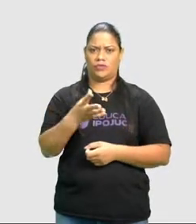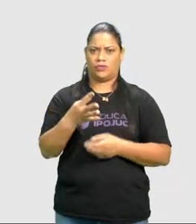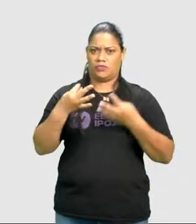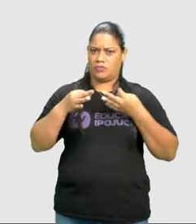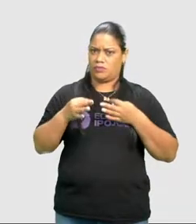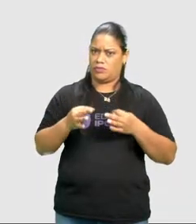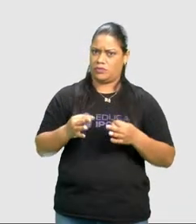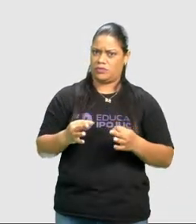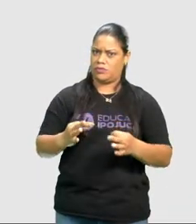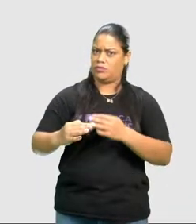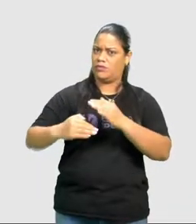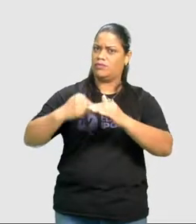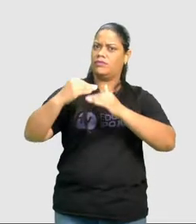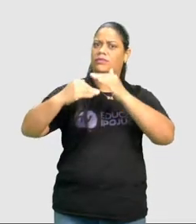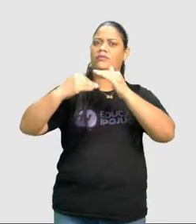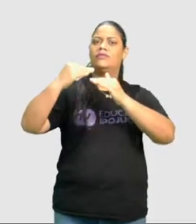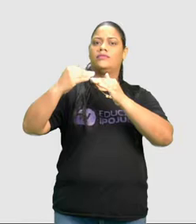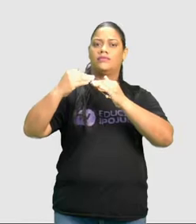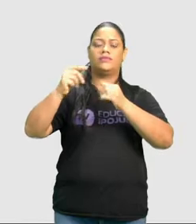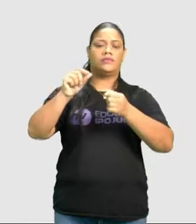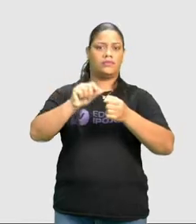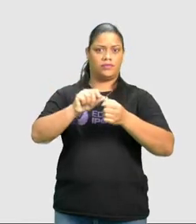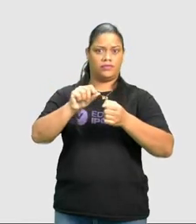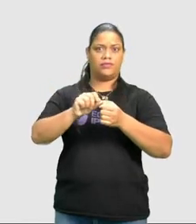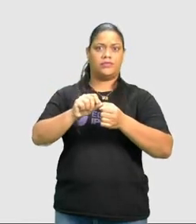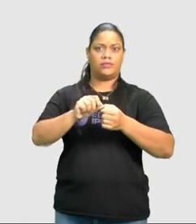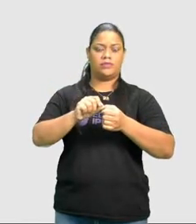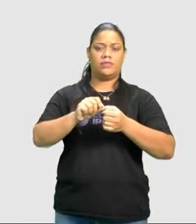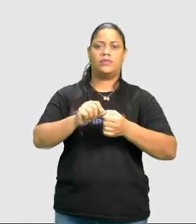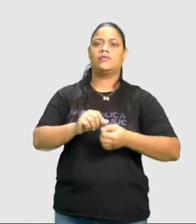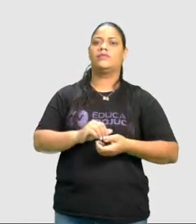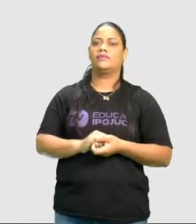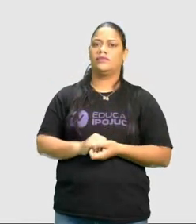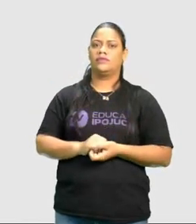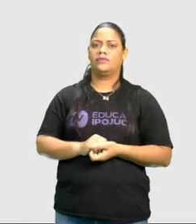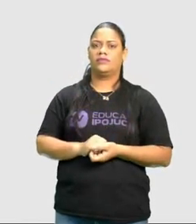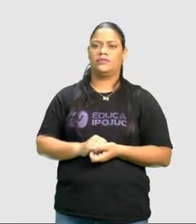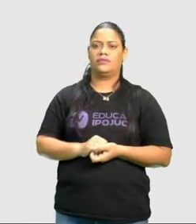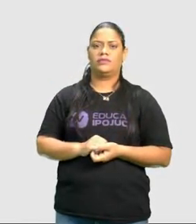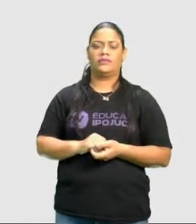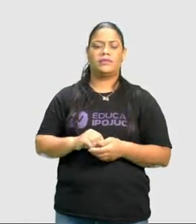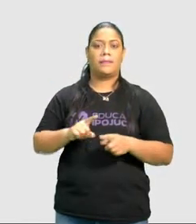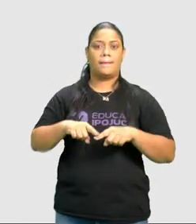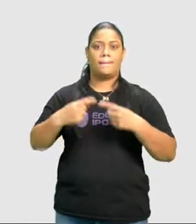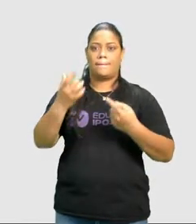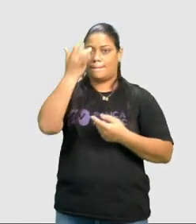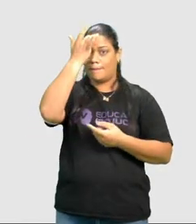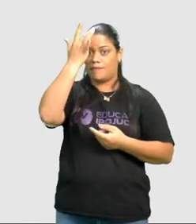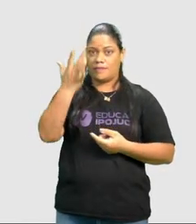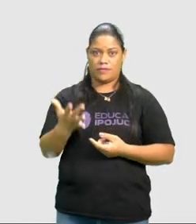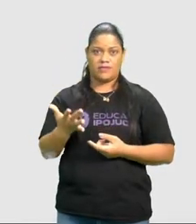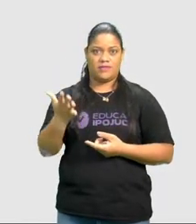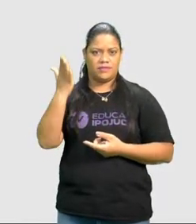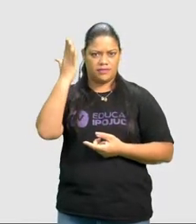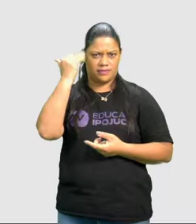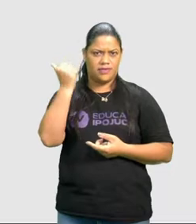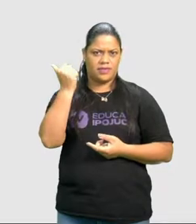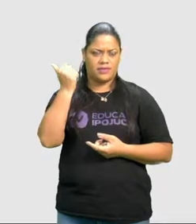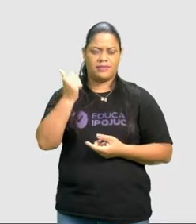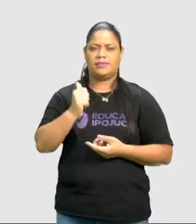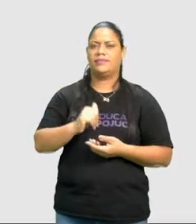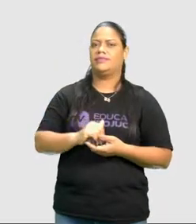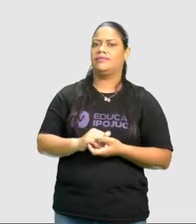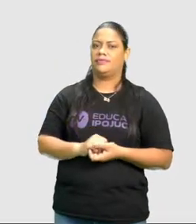avanço, foram criados alguns instrumentos de orientação que permitem mais precisão, uma forma mais